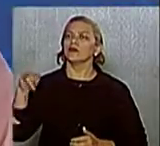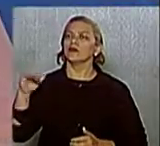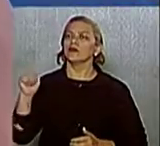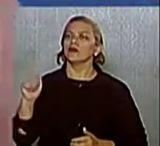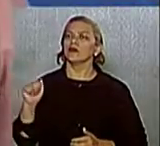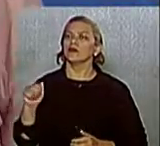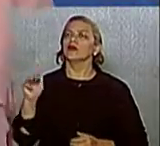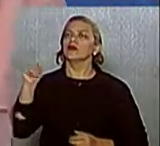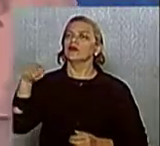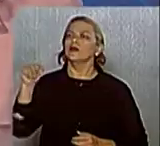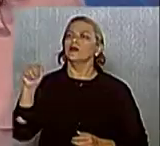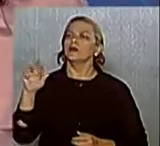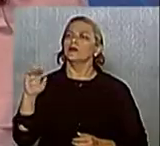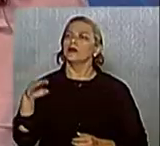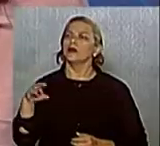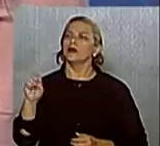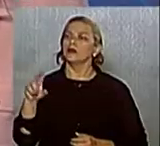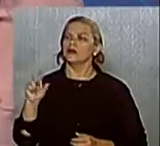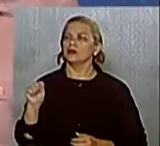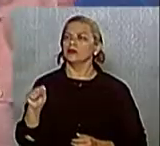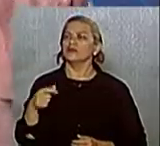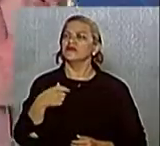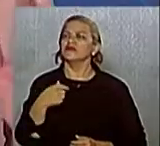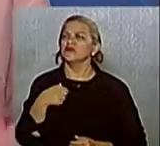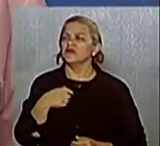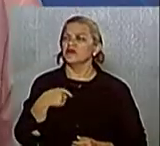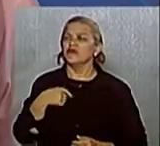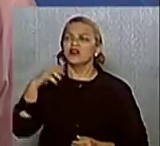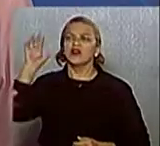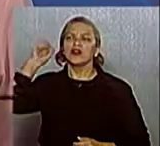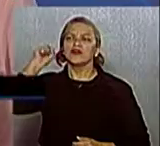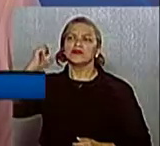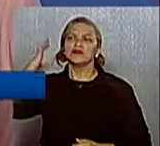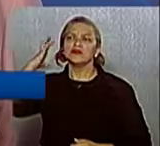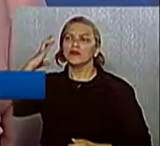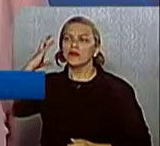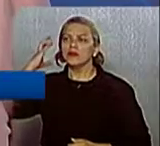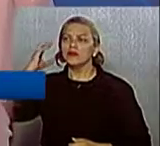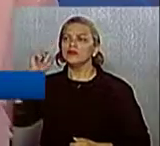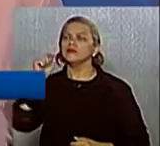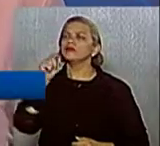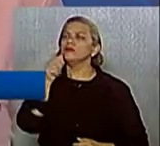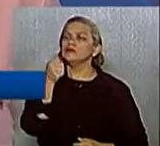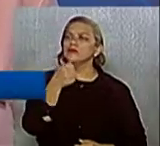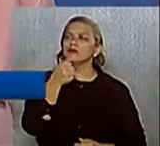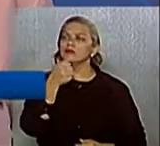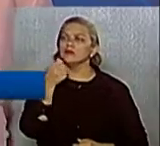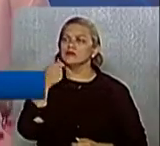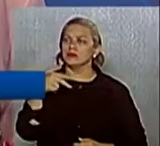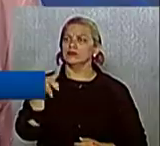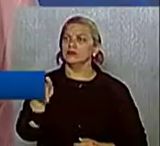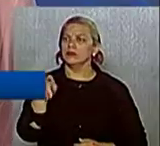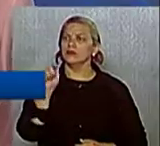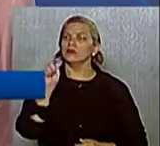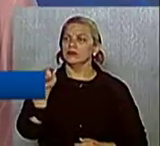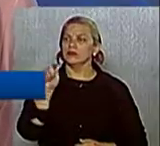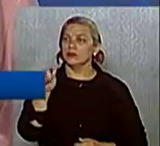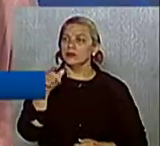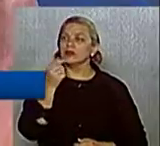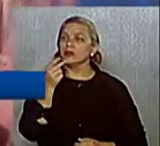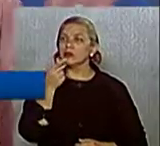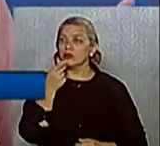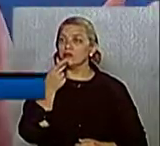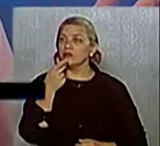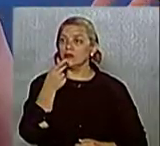segundos. Marcos Oliva, eu ouvi uma entrevista sua na rádio, onde você se coloca como um bom administrador,